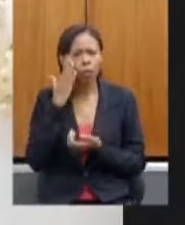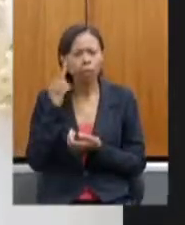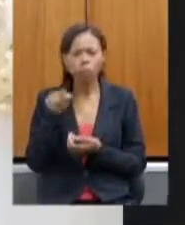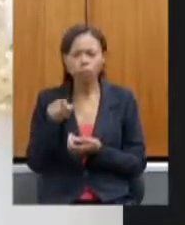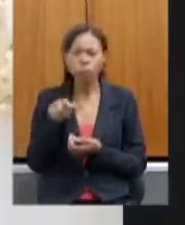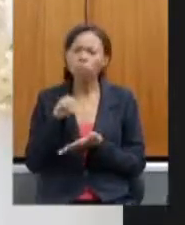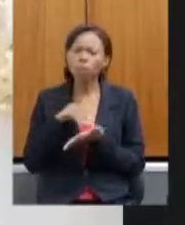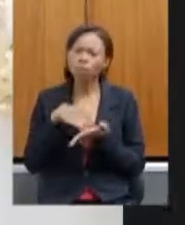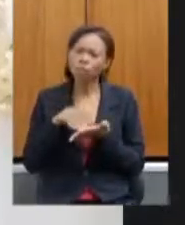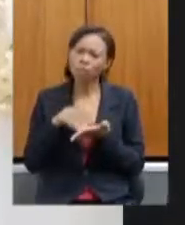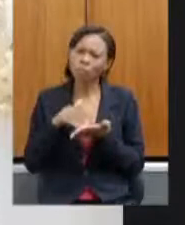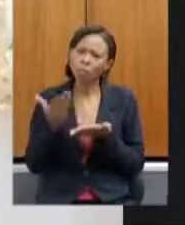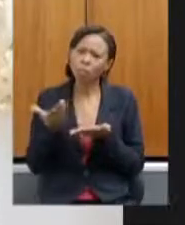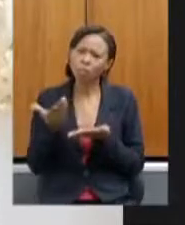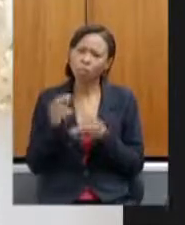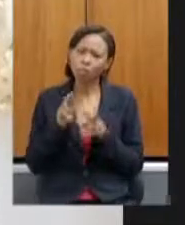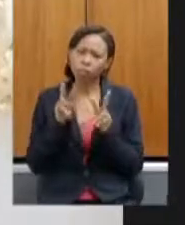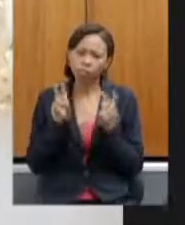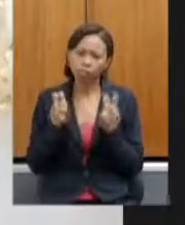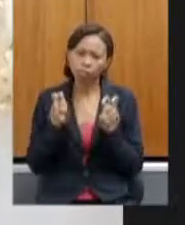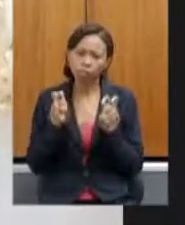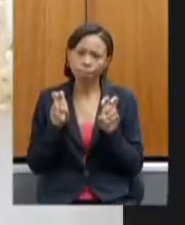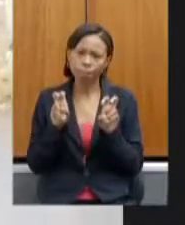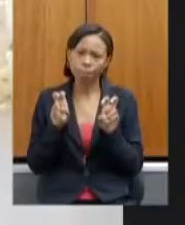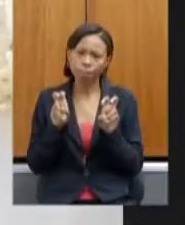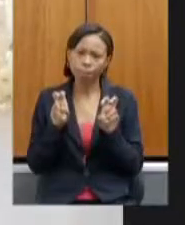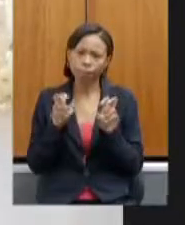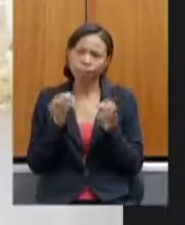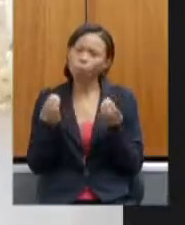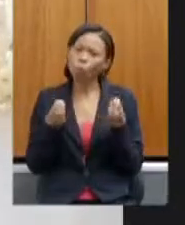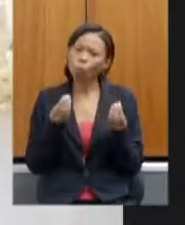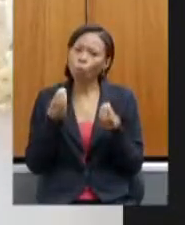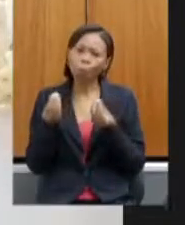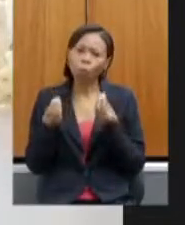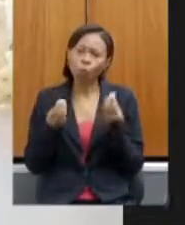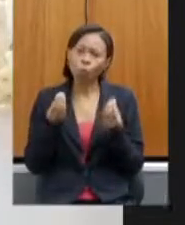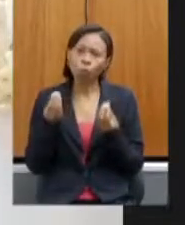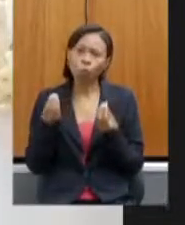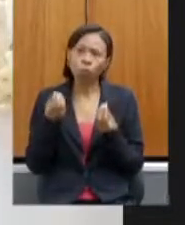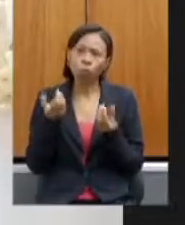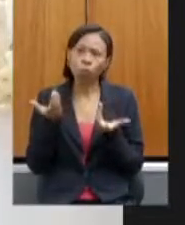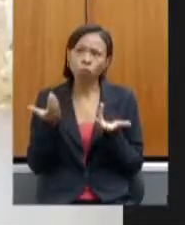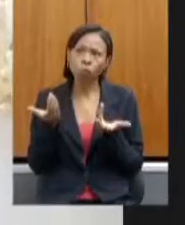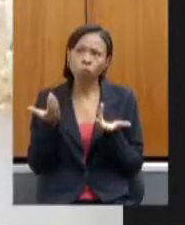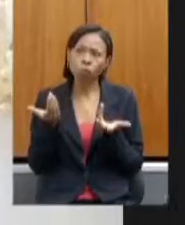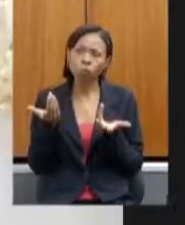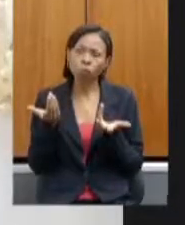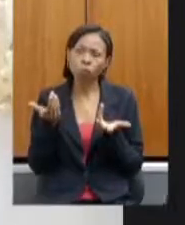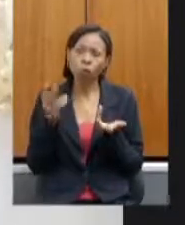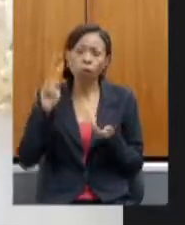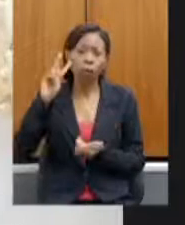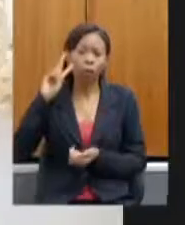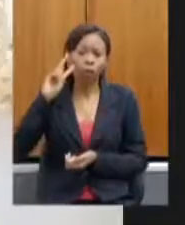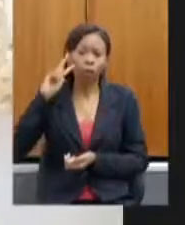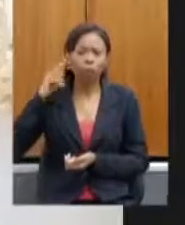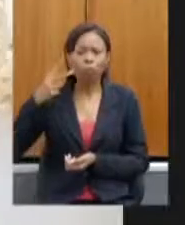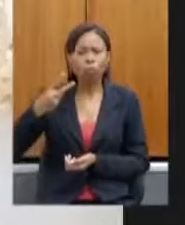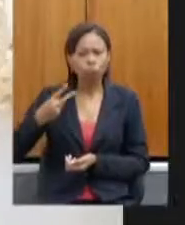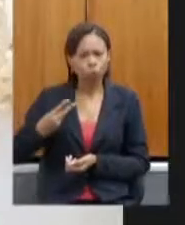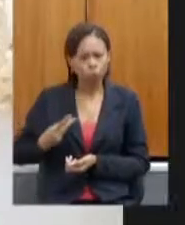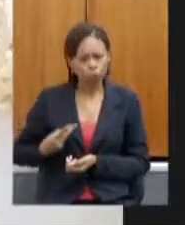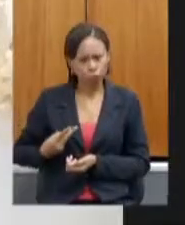na ideia como que está pensando o reconhecimento por parte